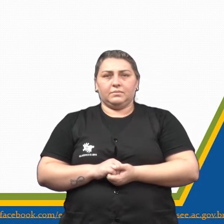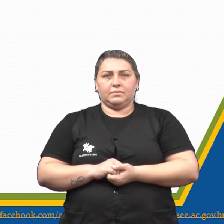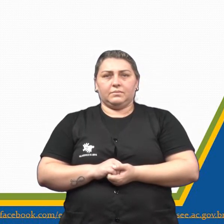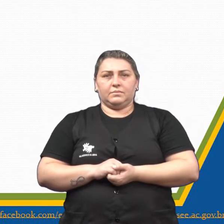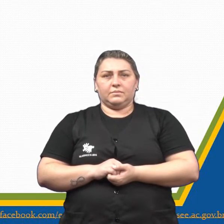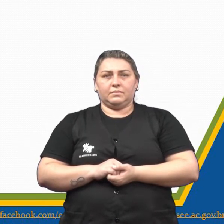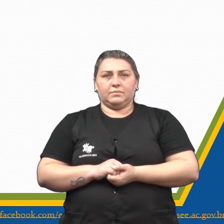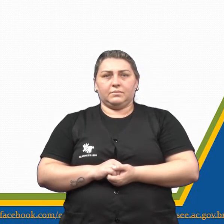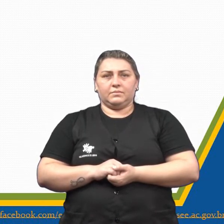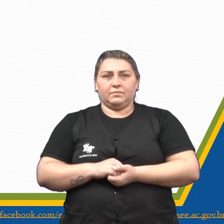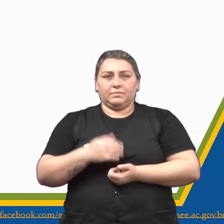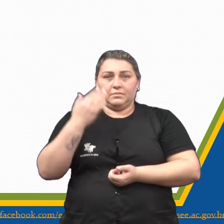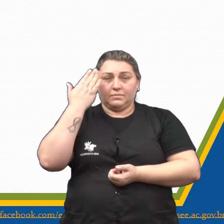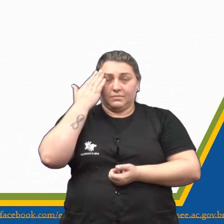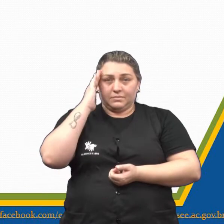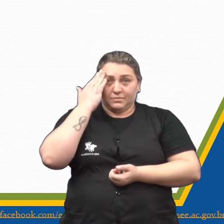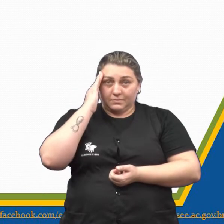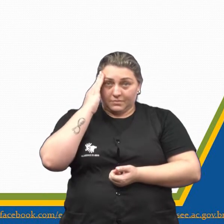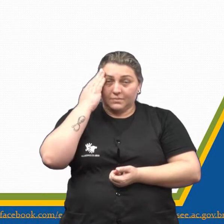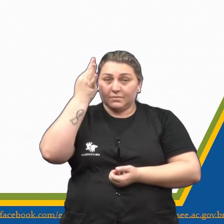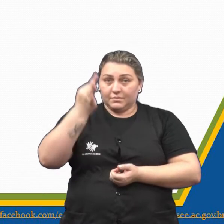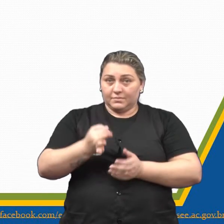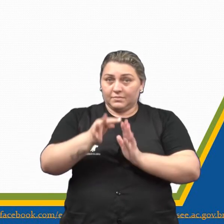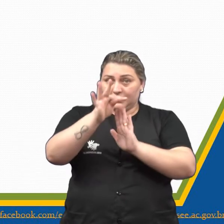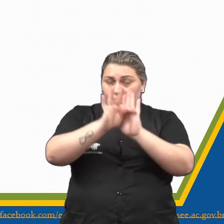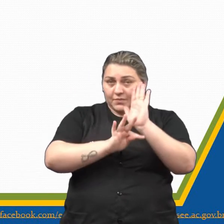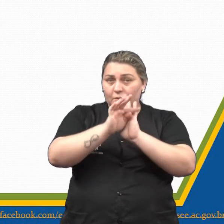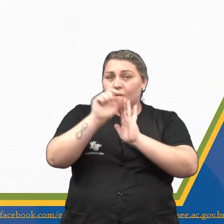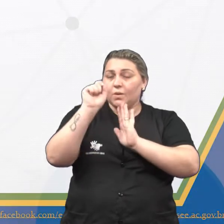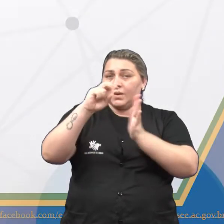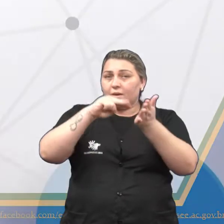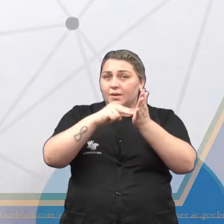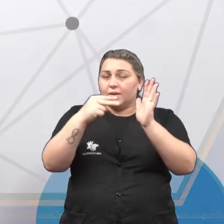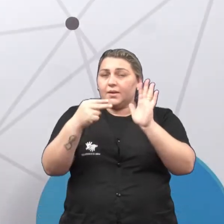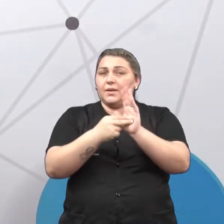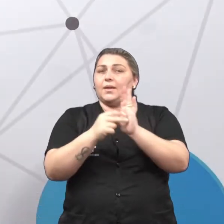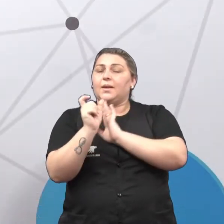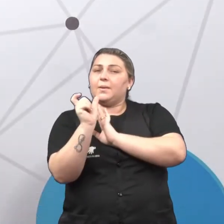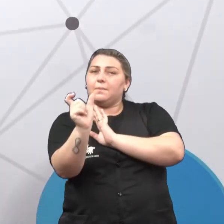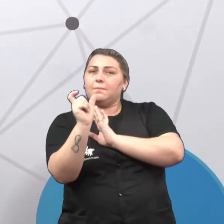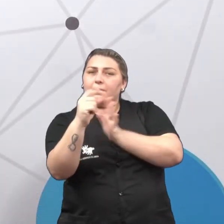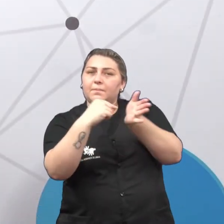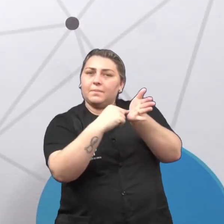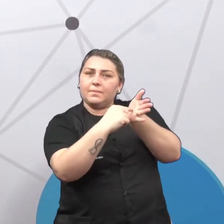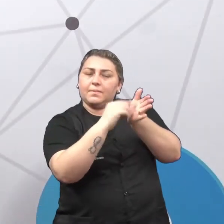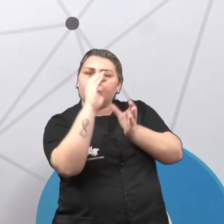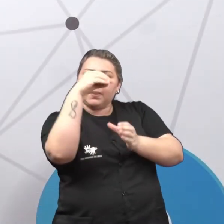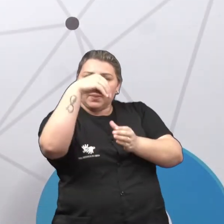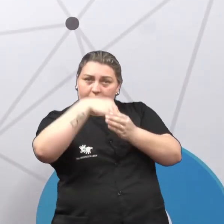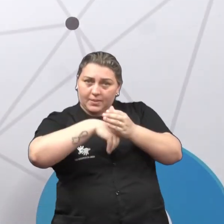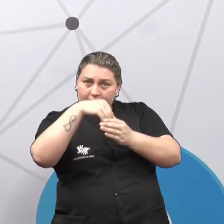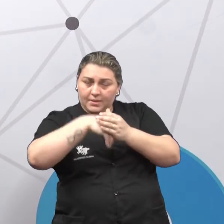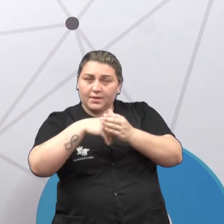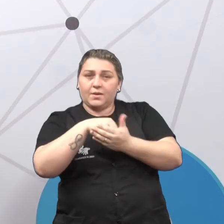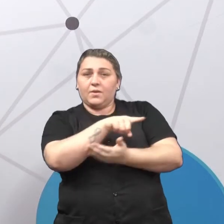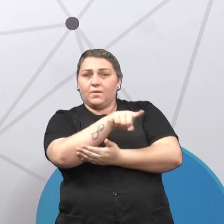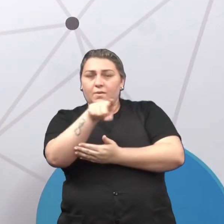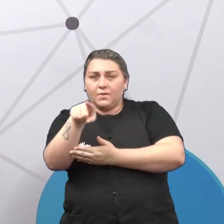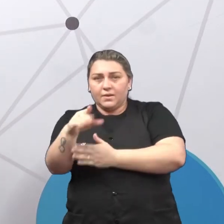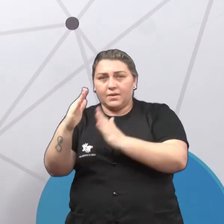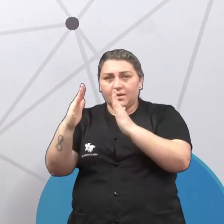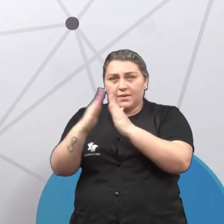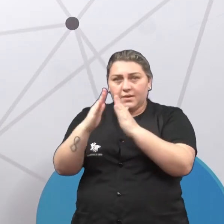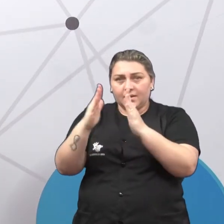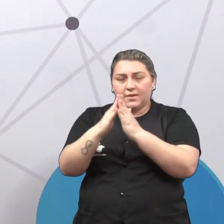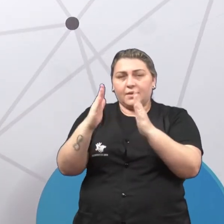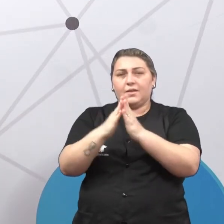Então, vamos entender aí, certo? O que que significam essas palavras que estavam aí no texto. É claro que vocês aí em casa,